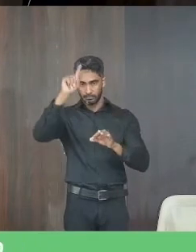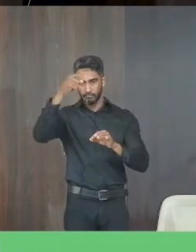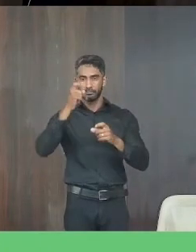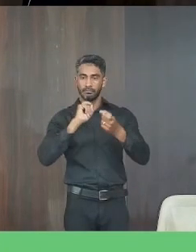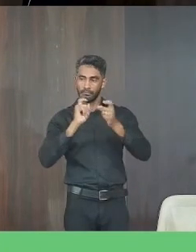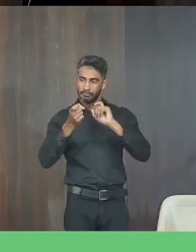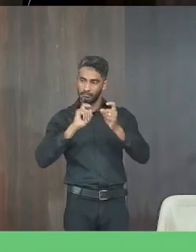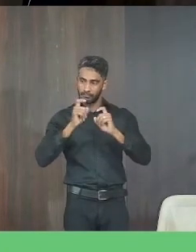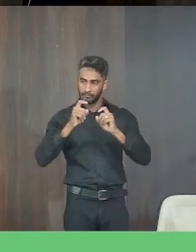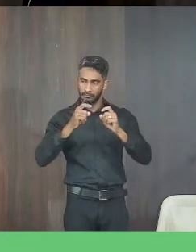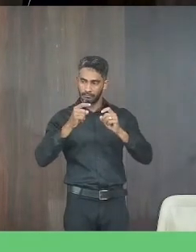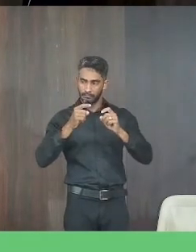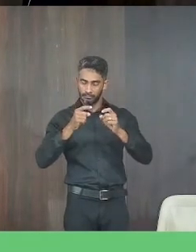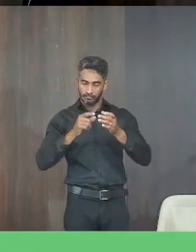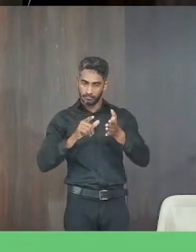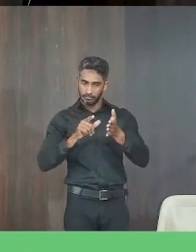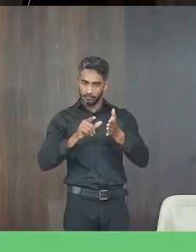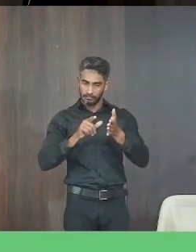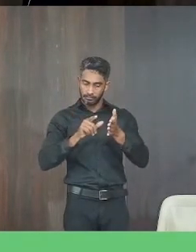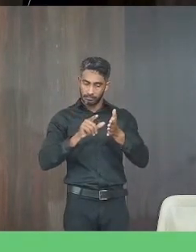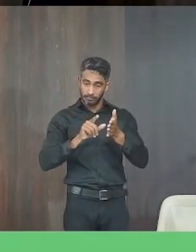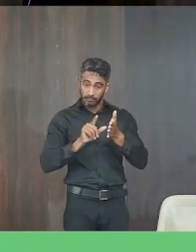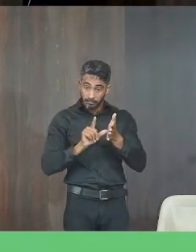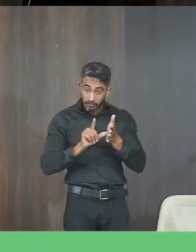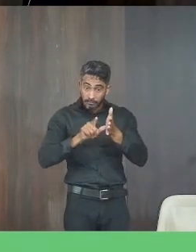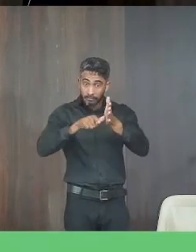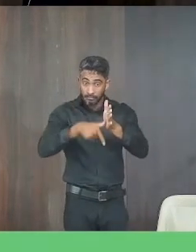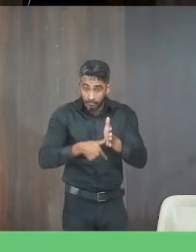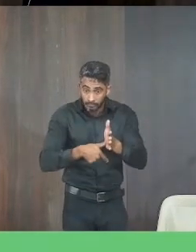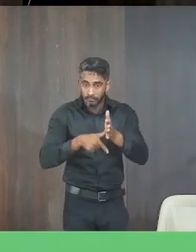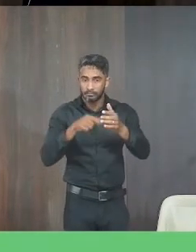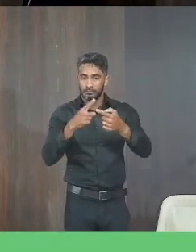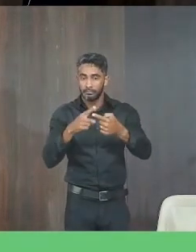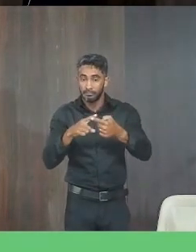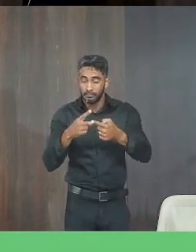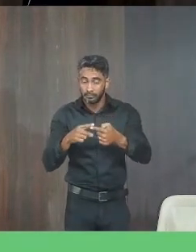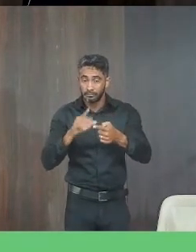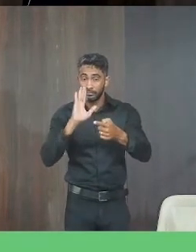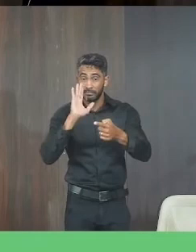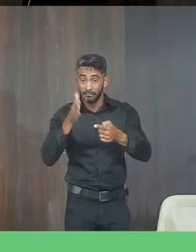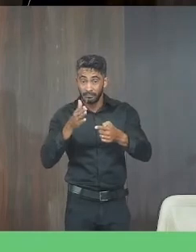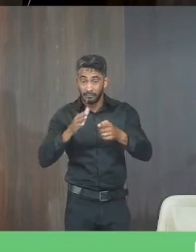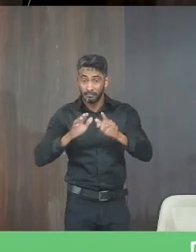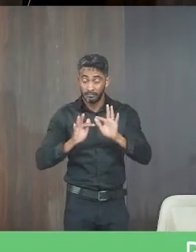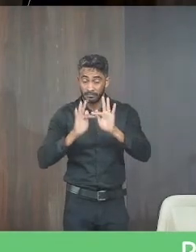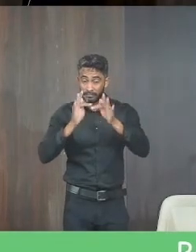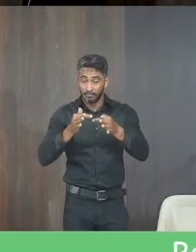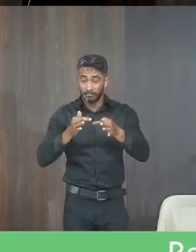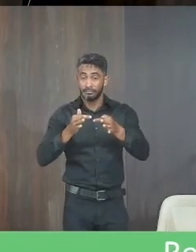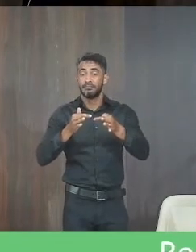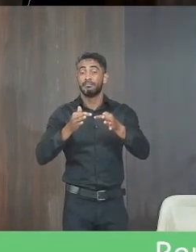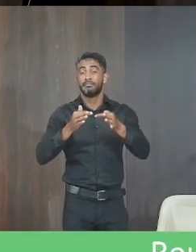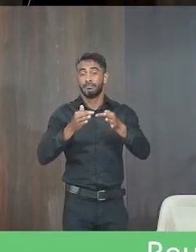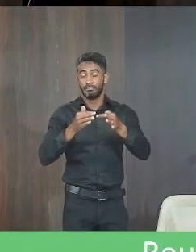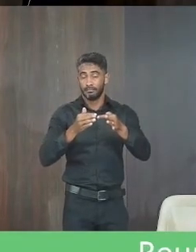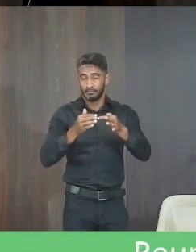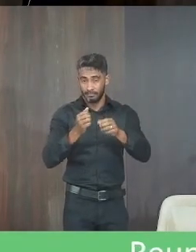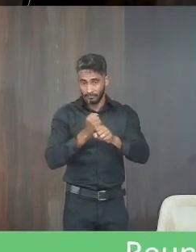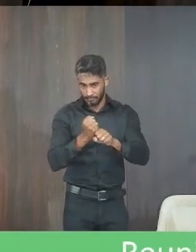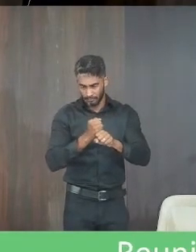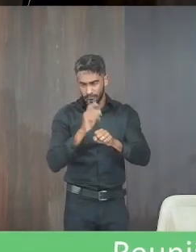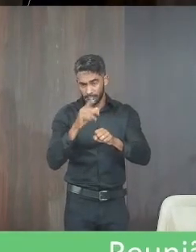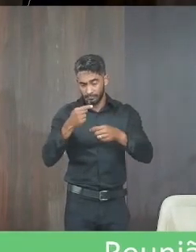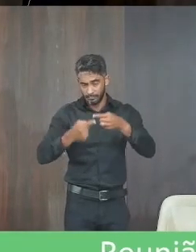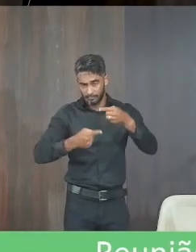reunião a gente para adiantar porque estamos chegando no final do ano nós já podemos estar discutindo esse